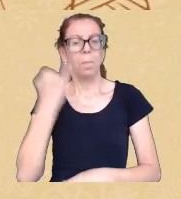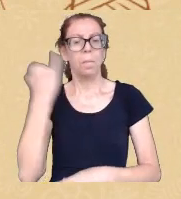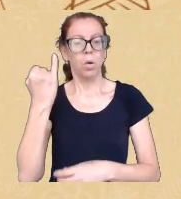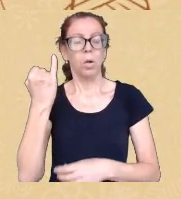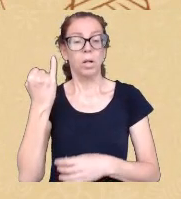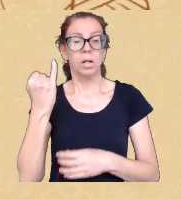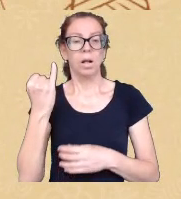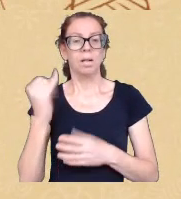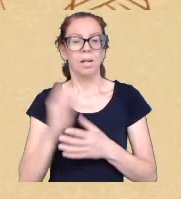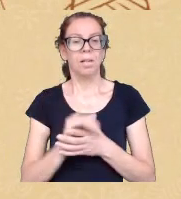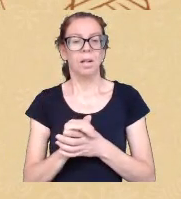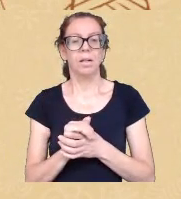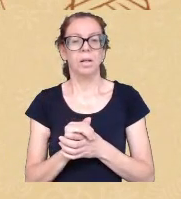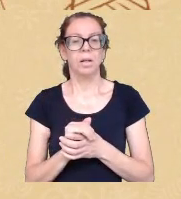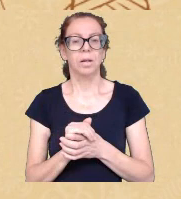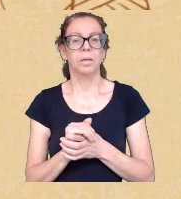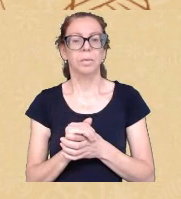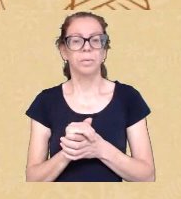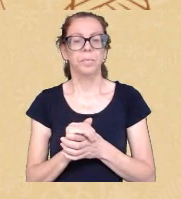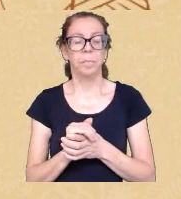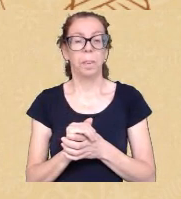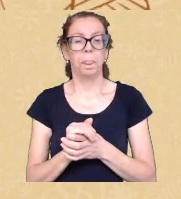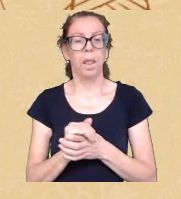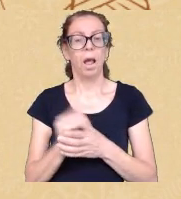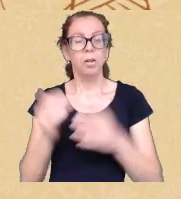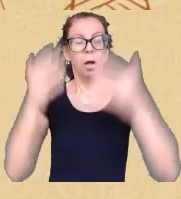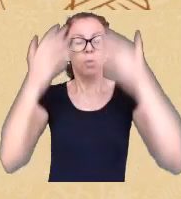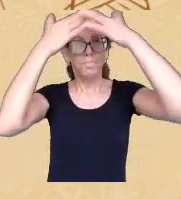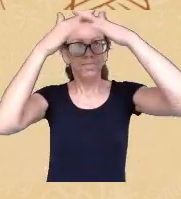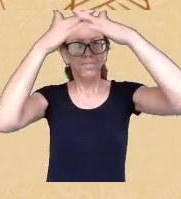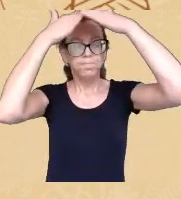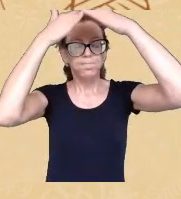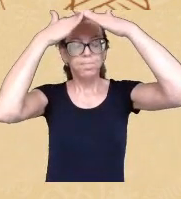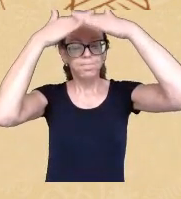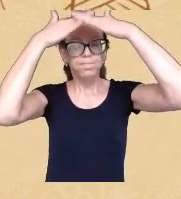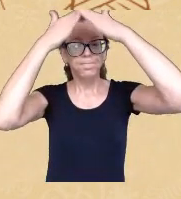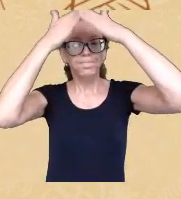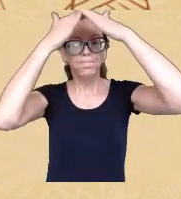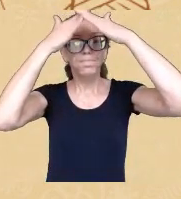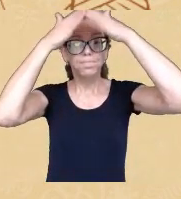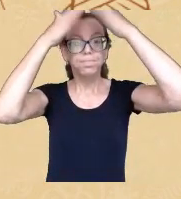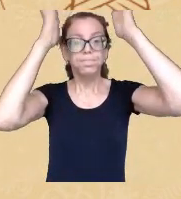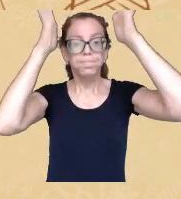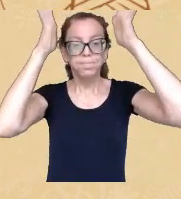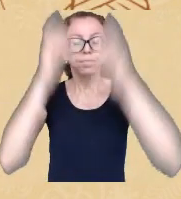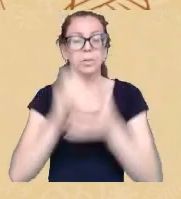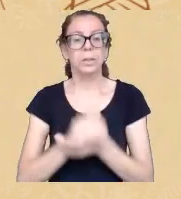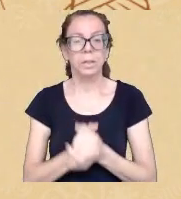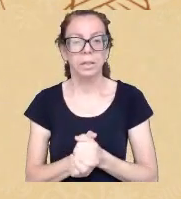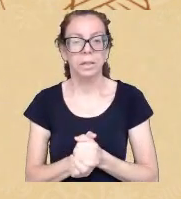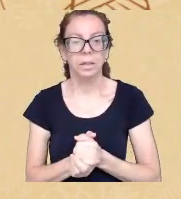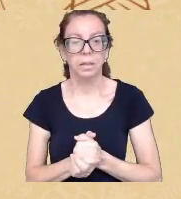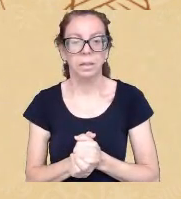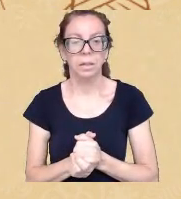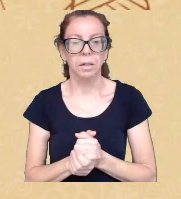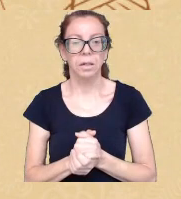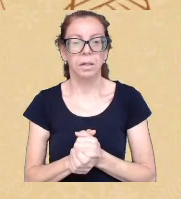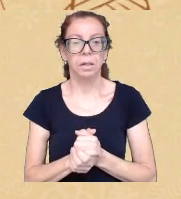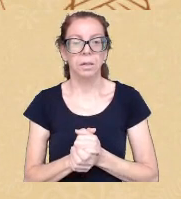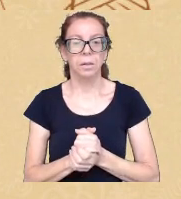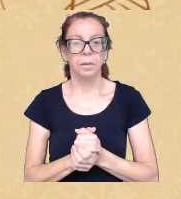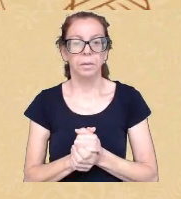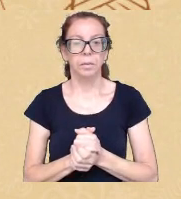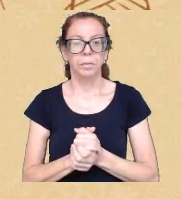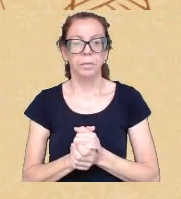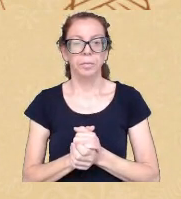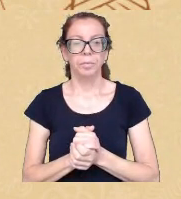inquietação que eu estava tendo e a fala do Pierre então colocou a cerejinha do bolo que é assim foi me